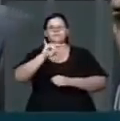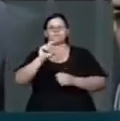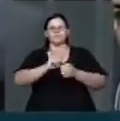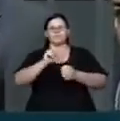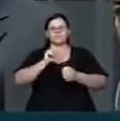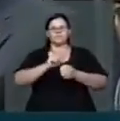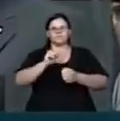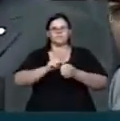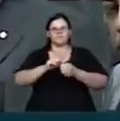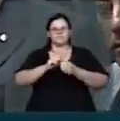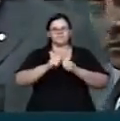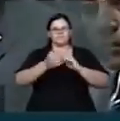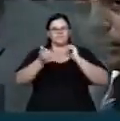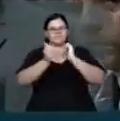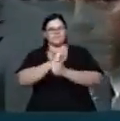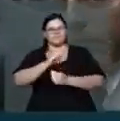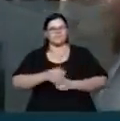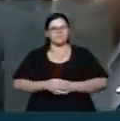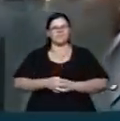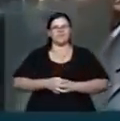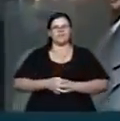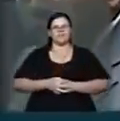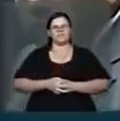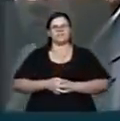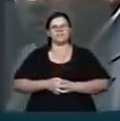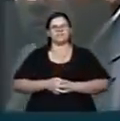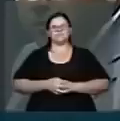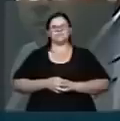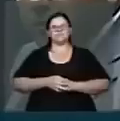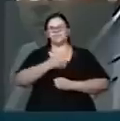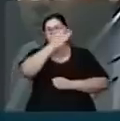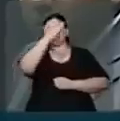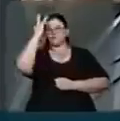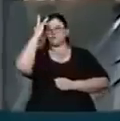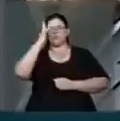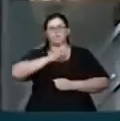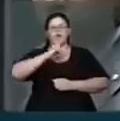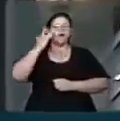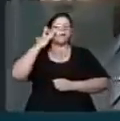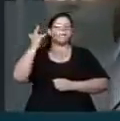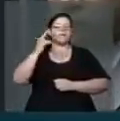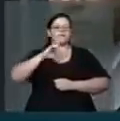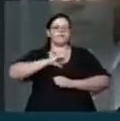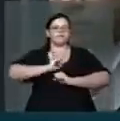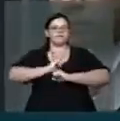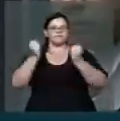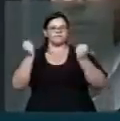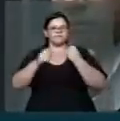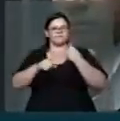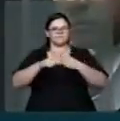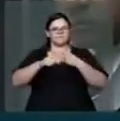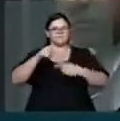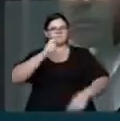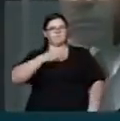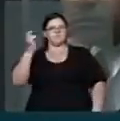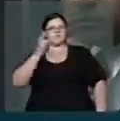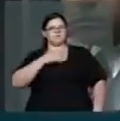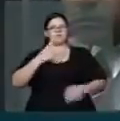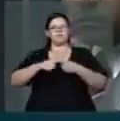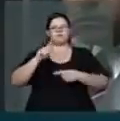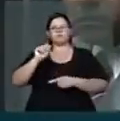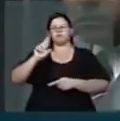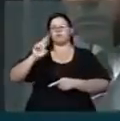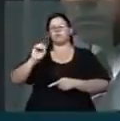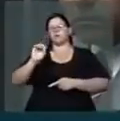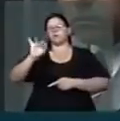intimidar as pessoas de bem desse plenário. Não. Que as pessoas vão ficar amanhã coçadas porque o garotinho vai subir na